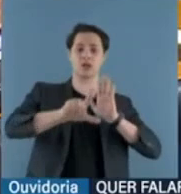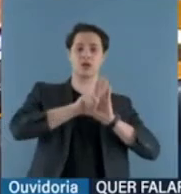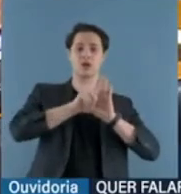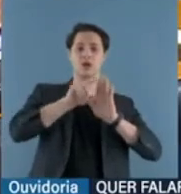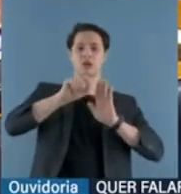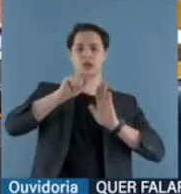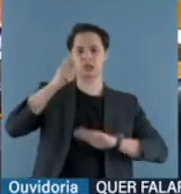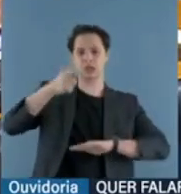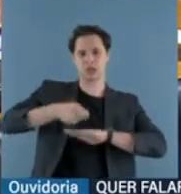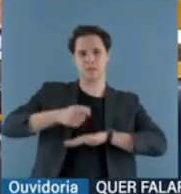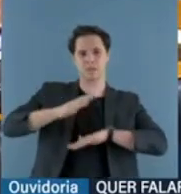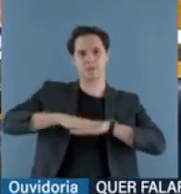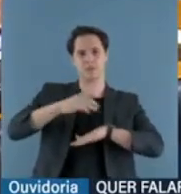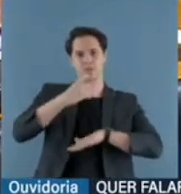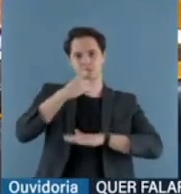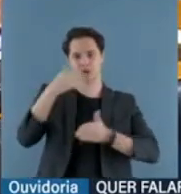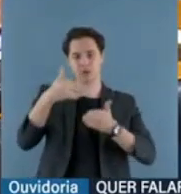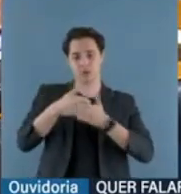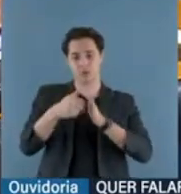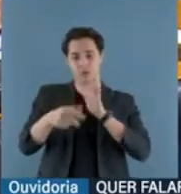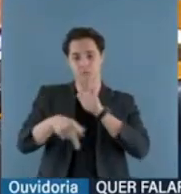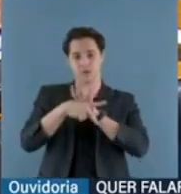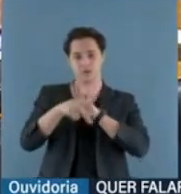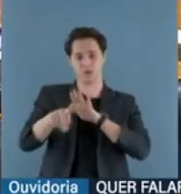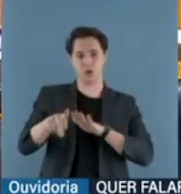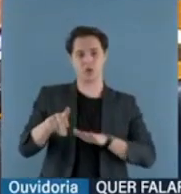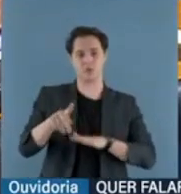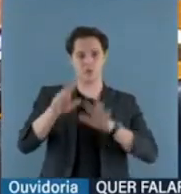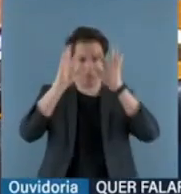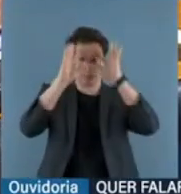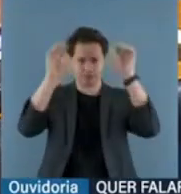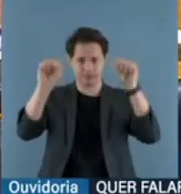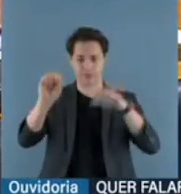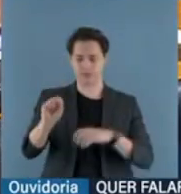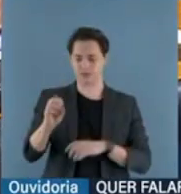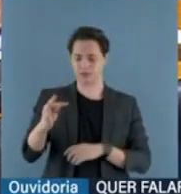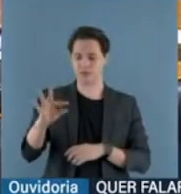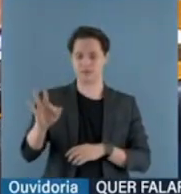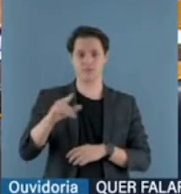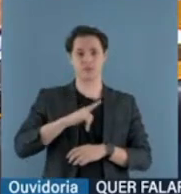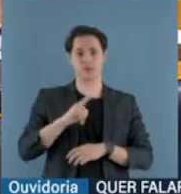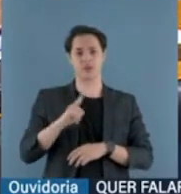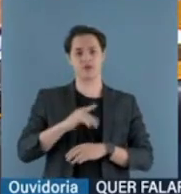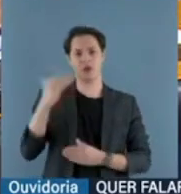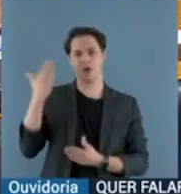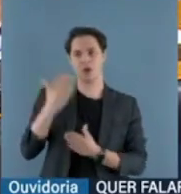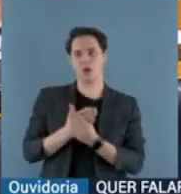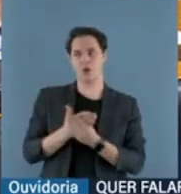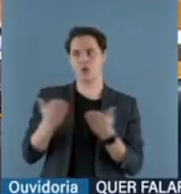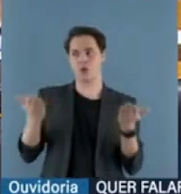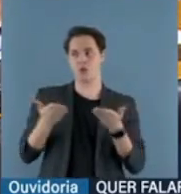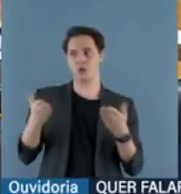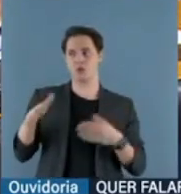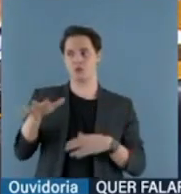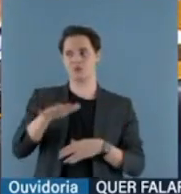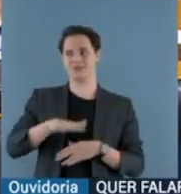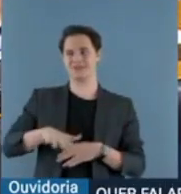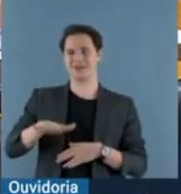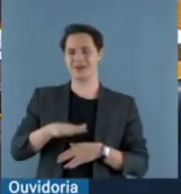decisões mais atualizadas do Supremo Tribunal Federal. teve uma ação civil ordinária, protocolada pela